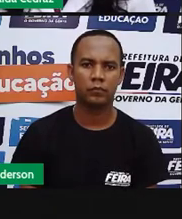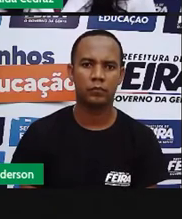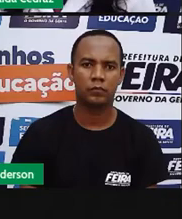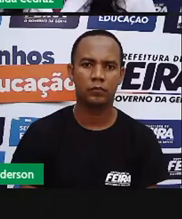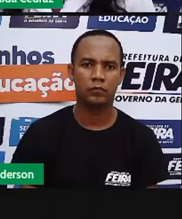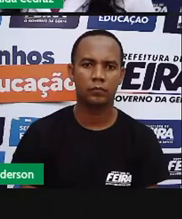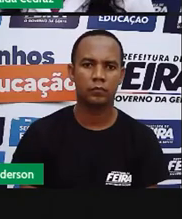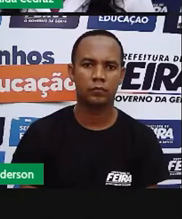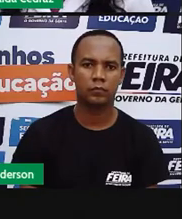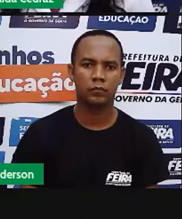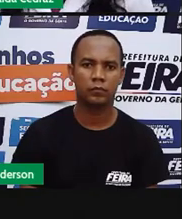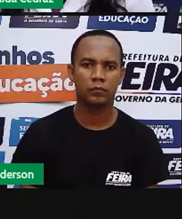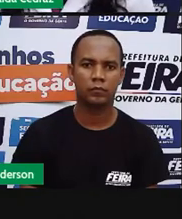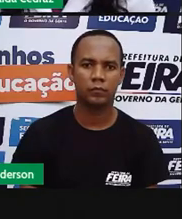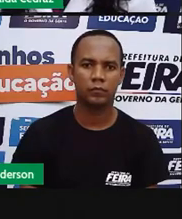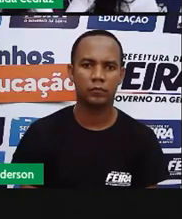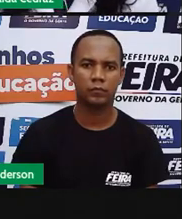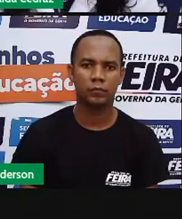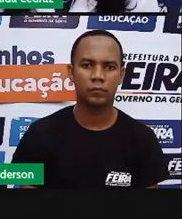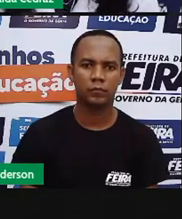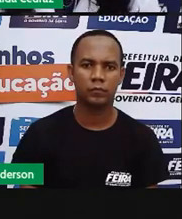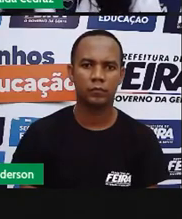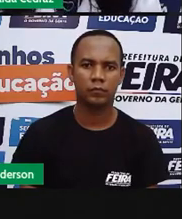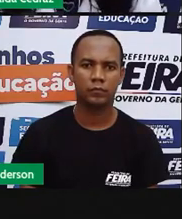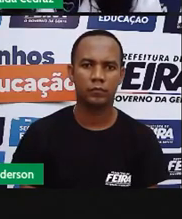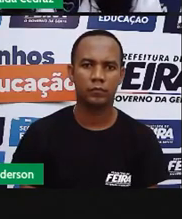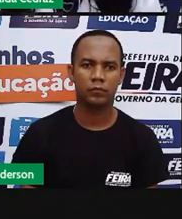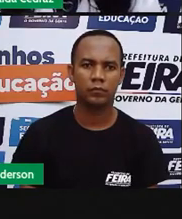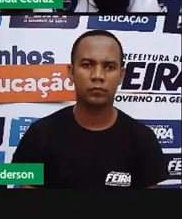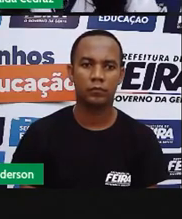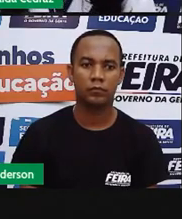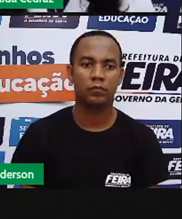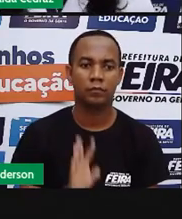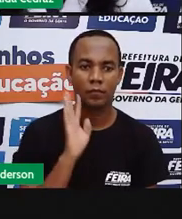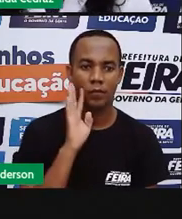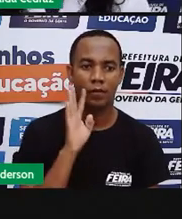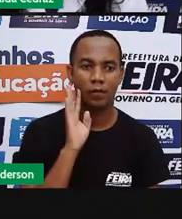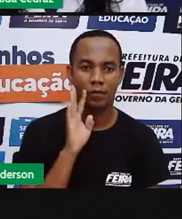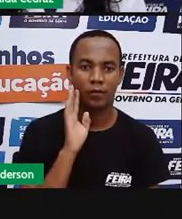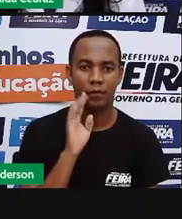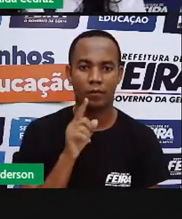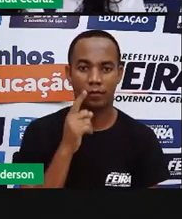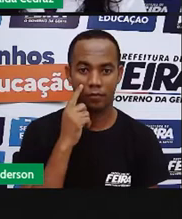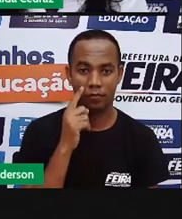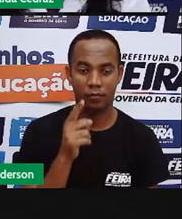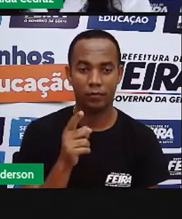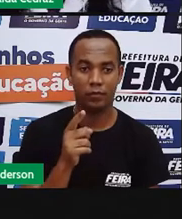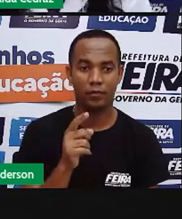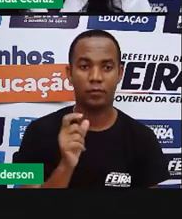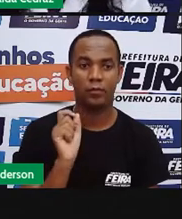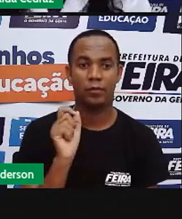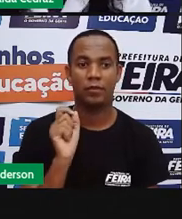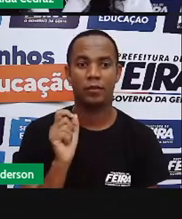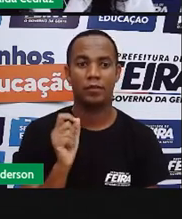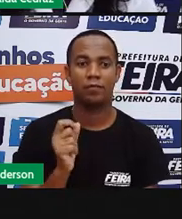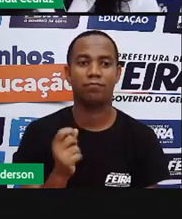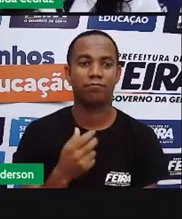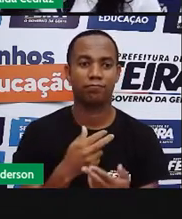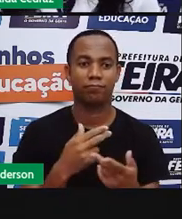está presente no mundo todo. Viram que legal? As estampas africanas.